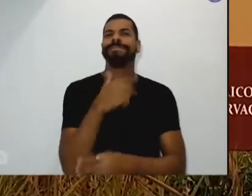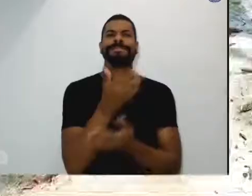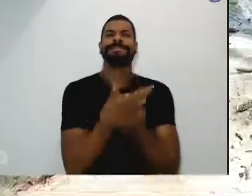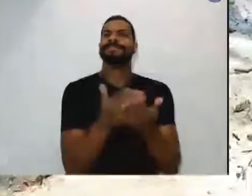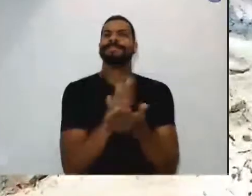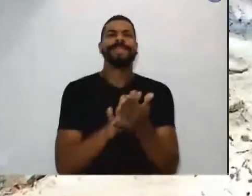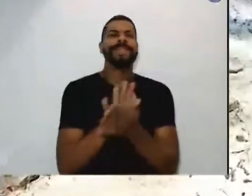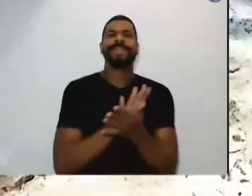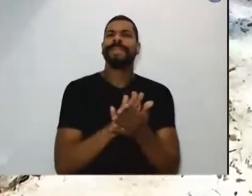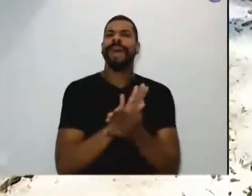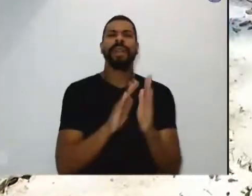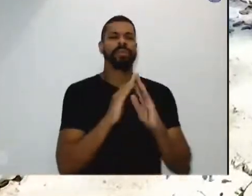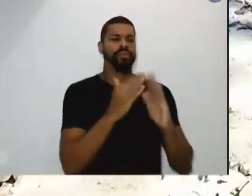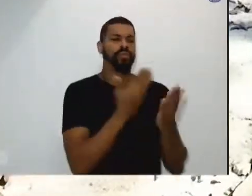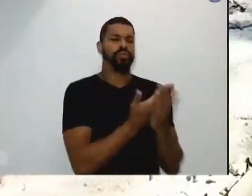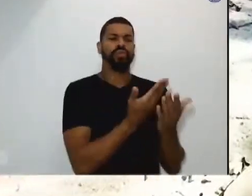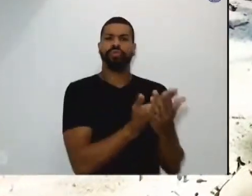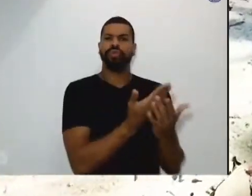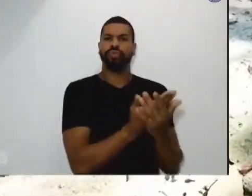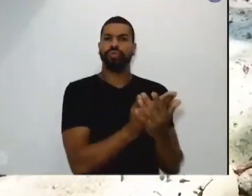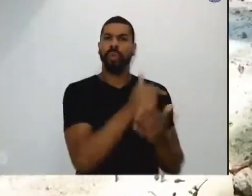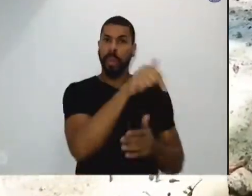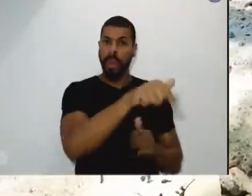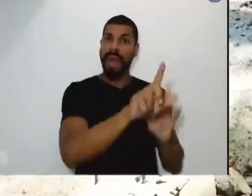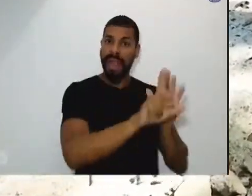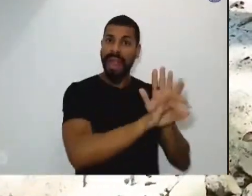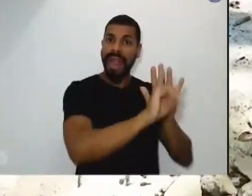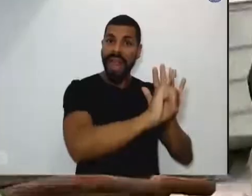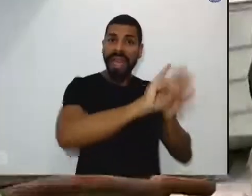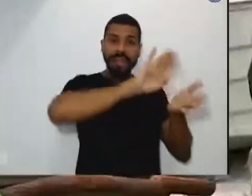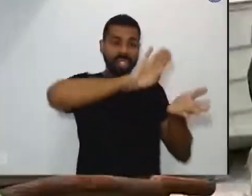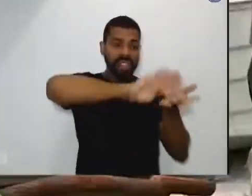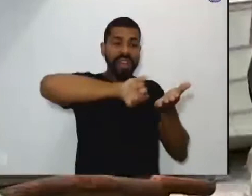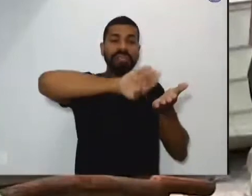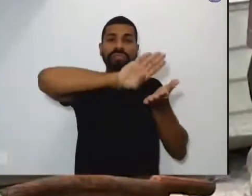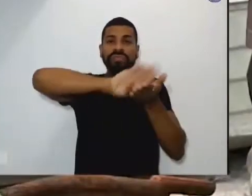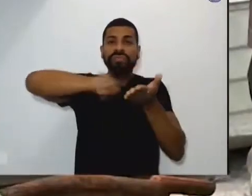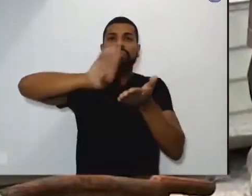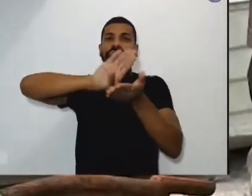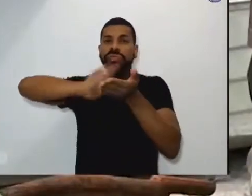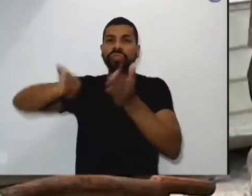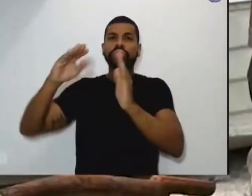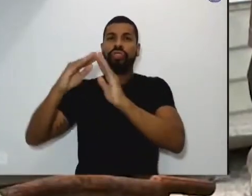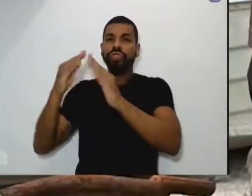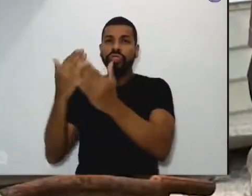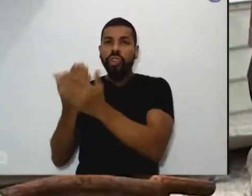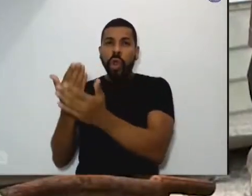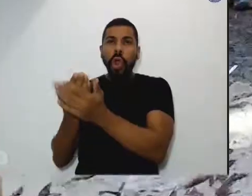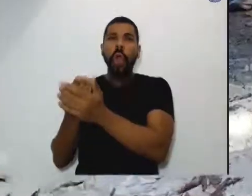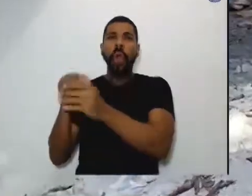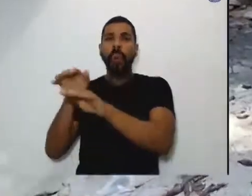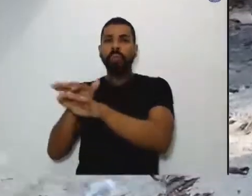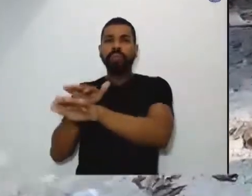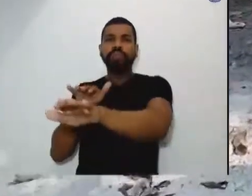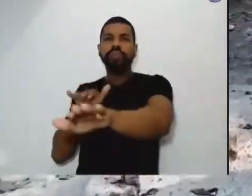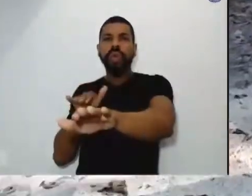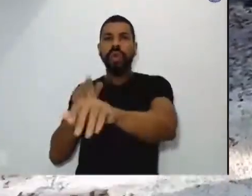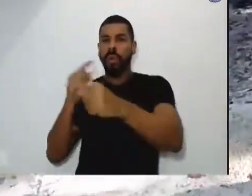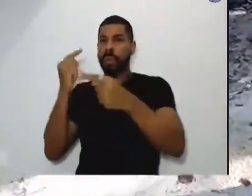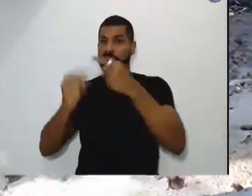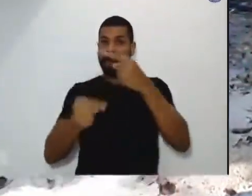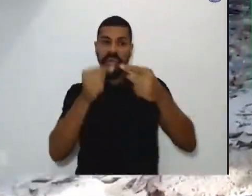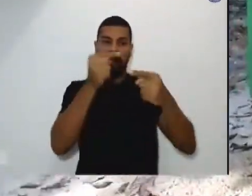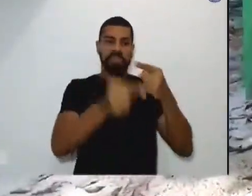essa lei. E eles foram tirando escola, estrada, proibiram as roças, proibiram a pesca, você não podia mais